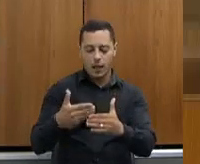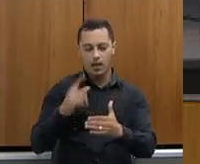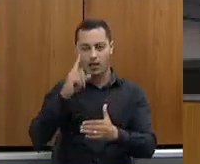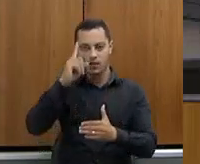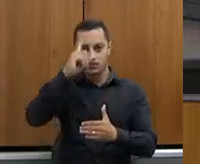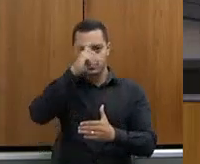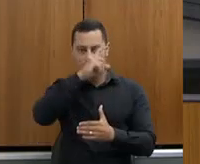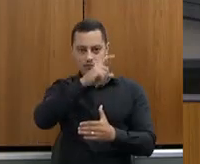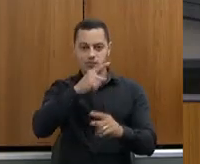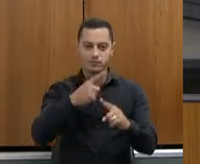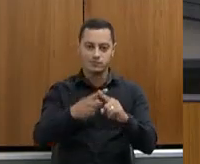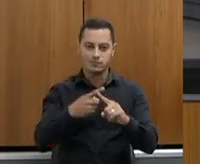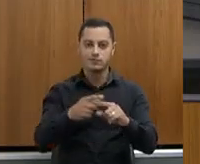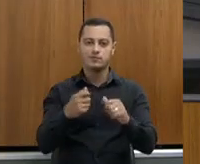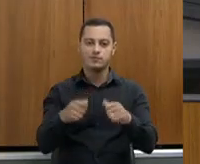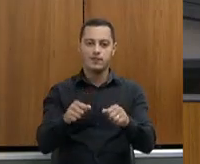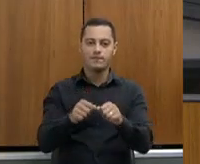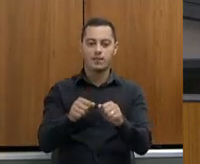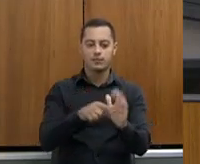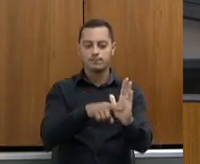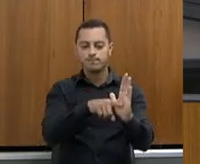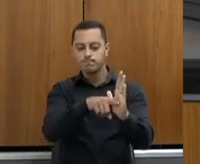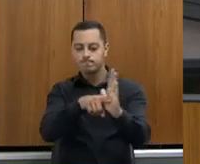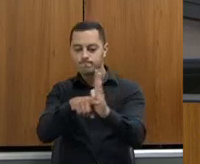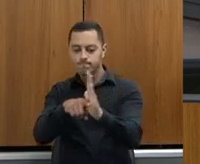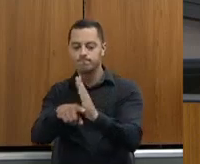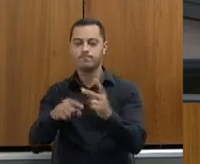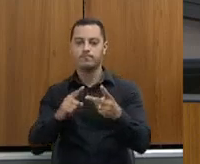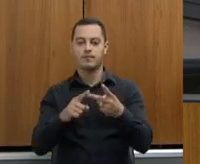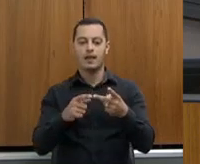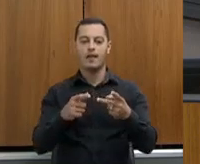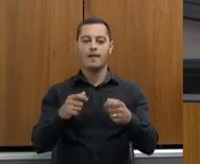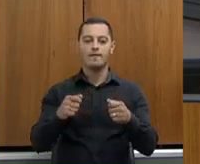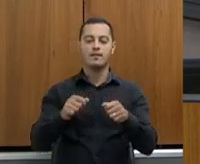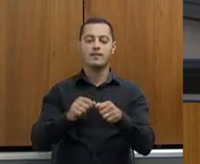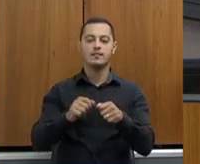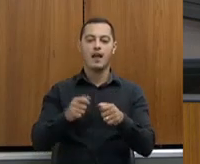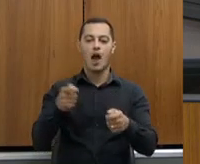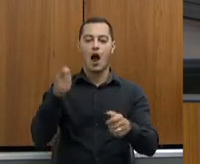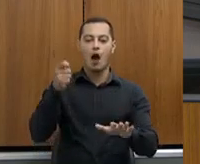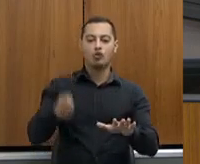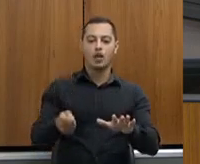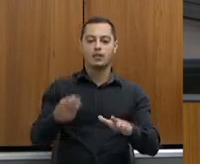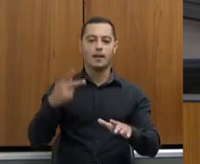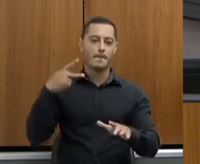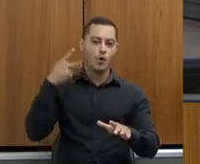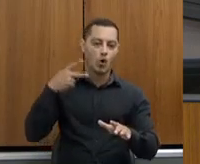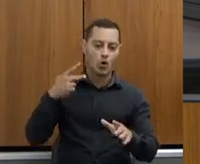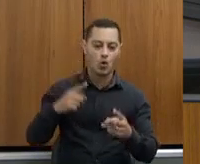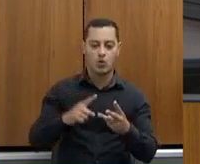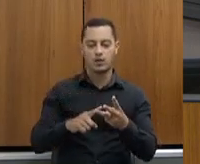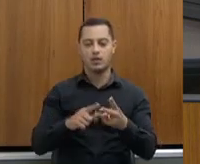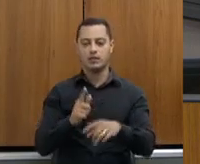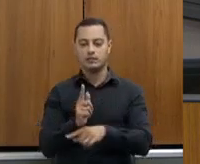georreferenciamento da área, tem que fazer audiência pública, você tem a questão operacional toda, você tem alguns percalços,